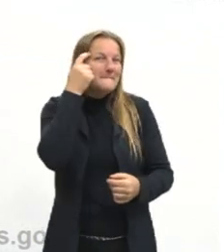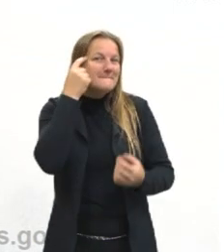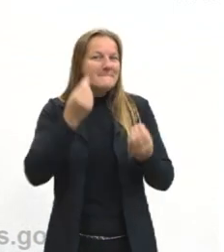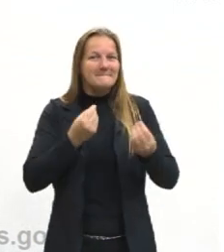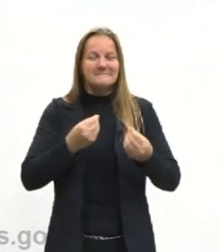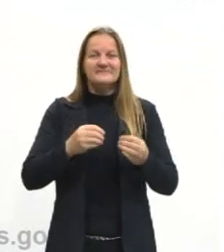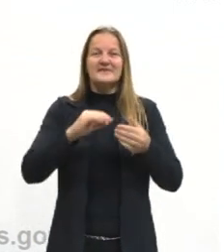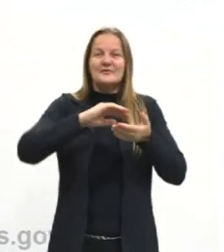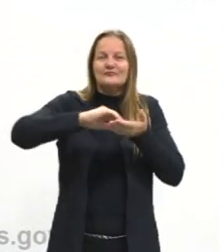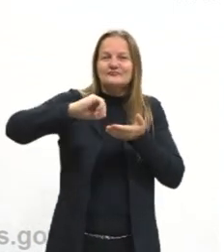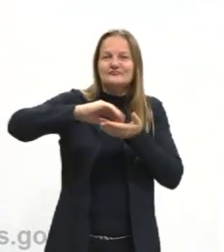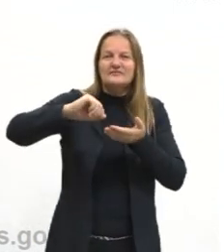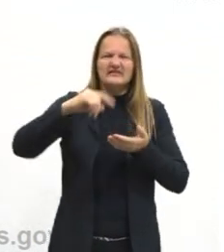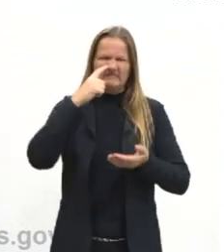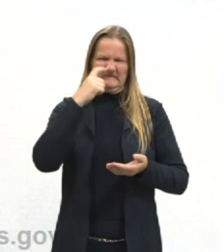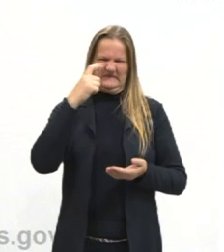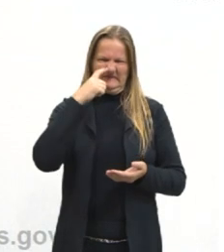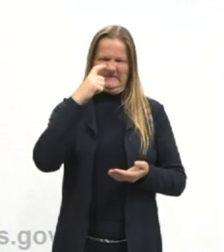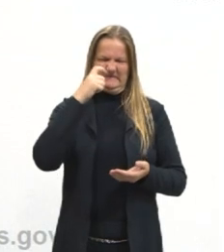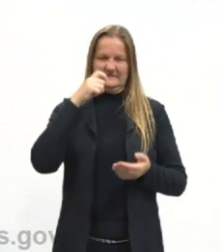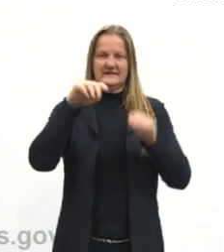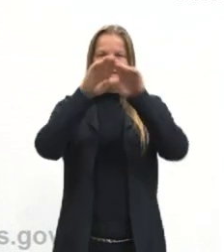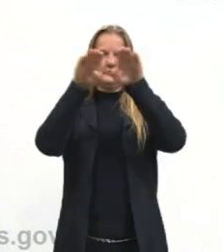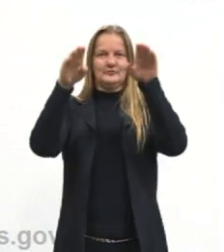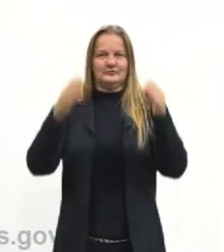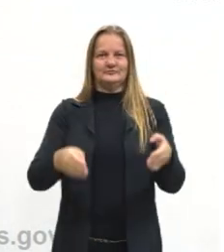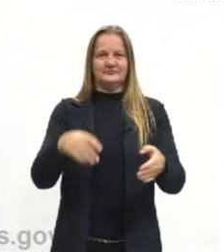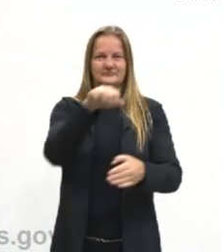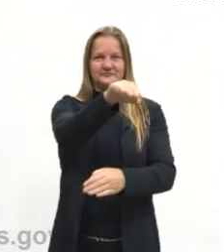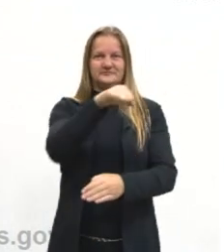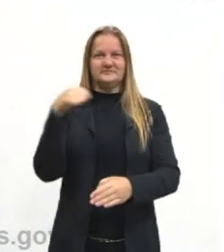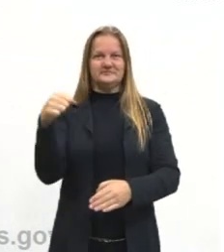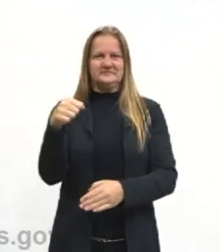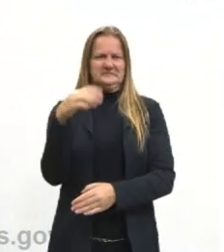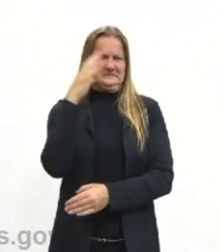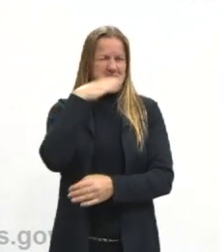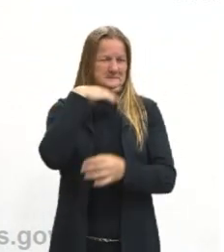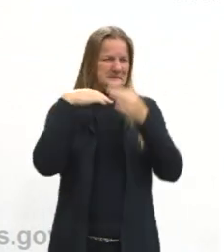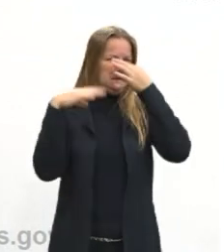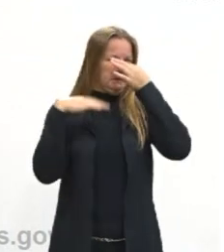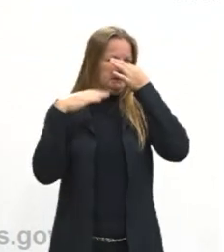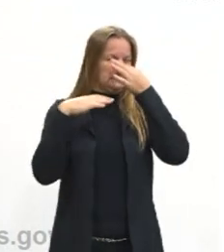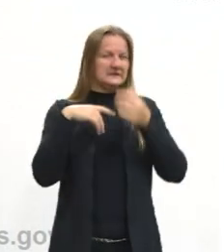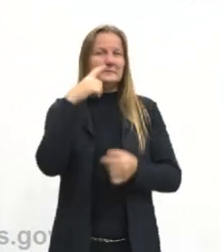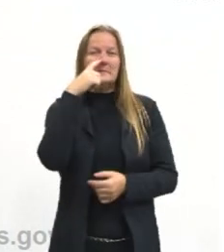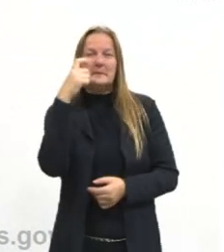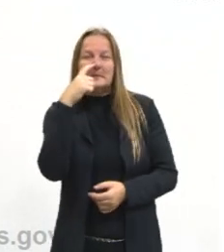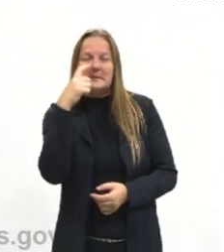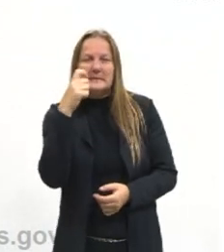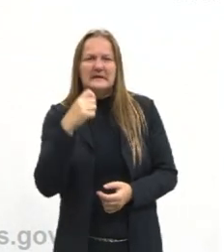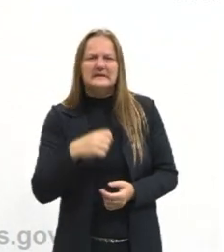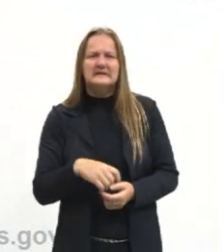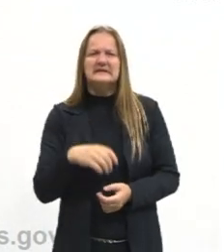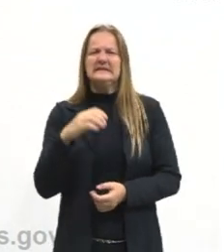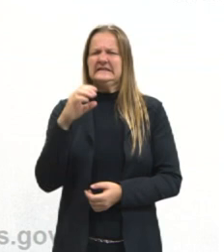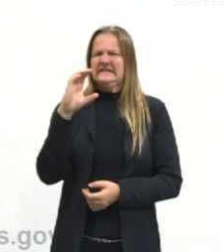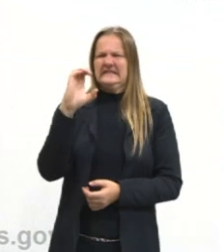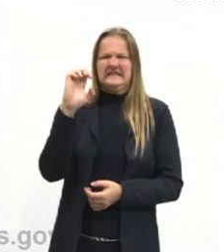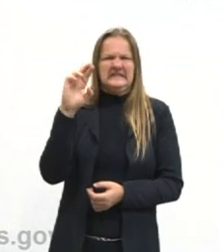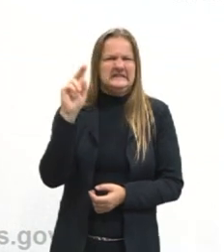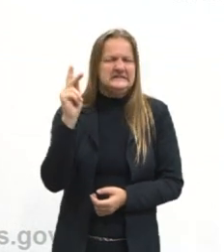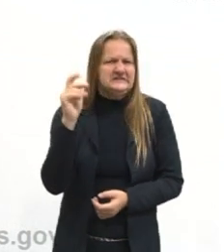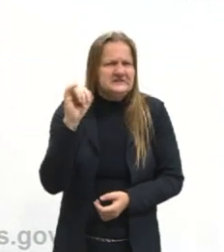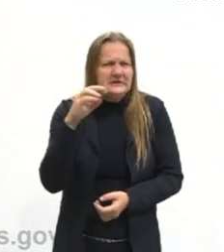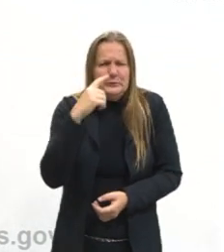A remoção de odores na geladeira, por exemplo, na geladeira. Vocês já devem ter sentido aquele cheiro, aquele odor